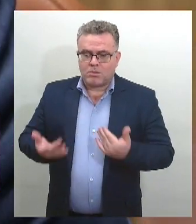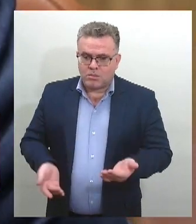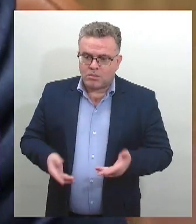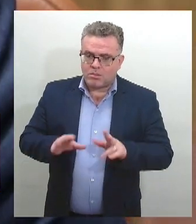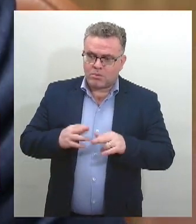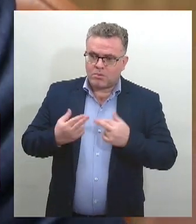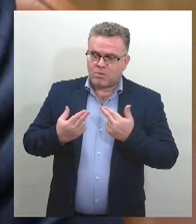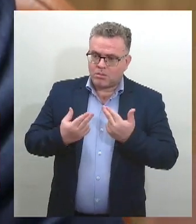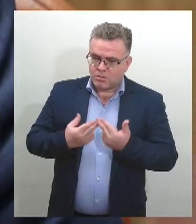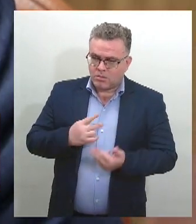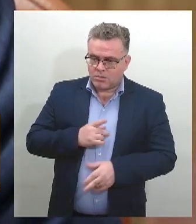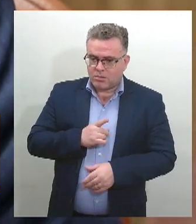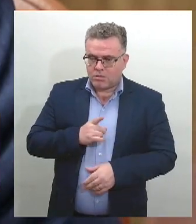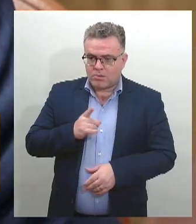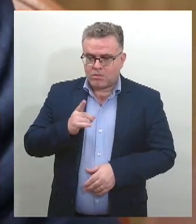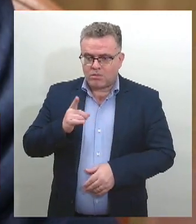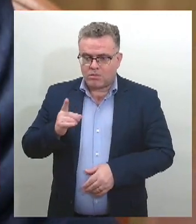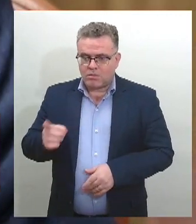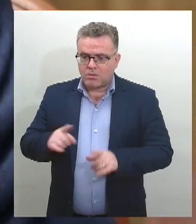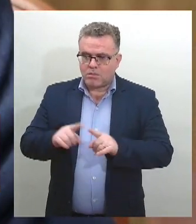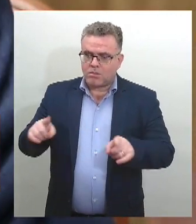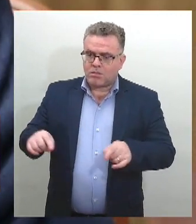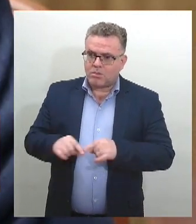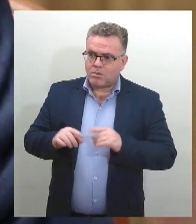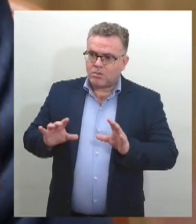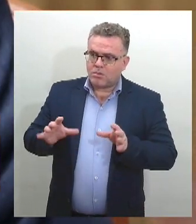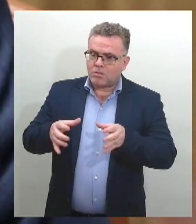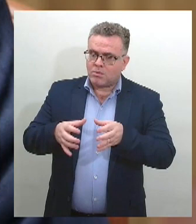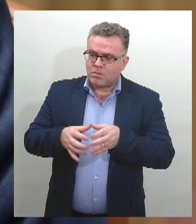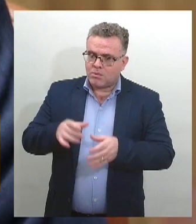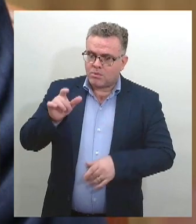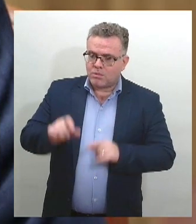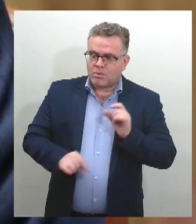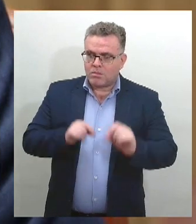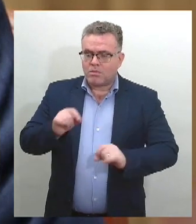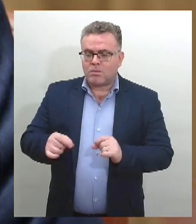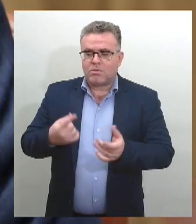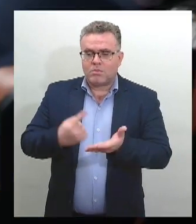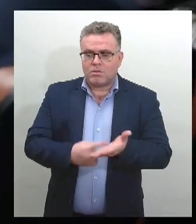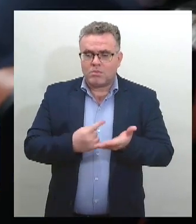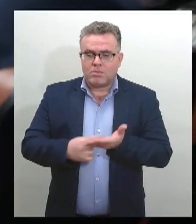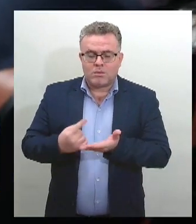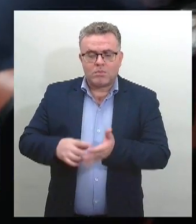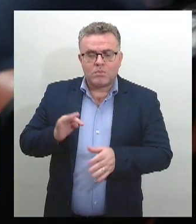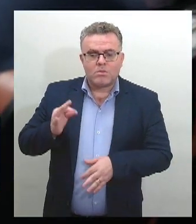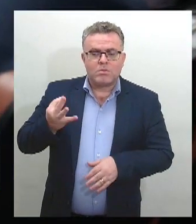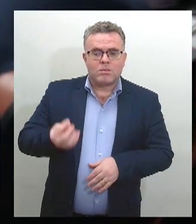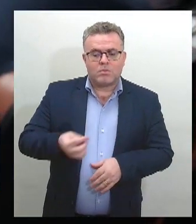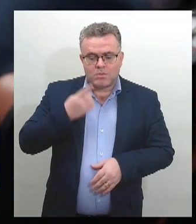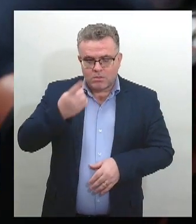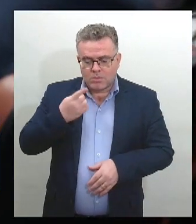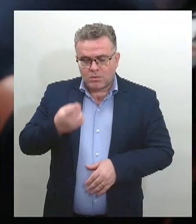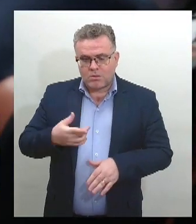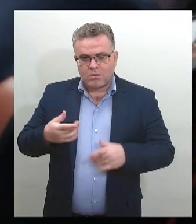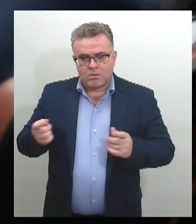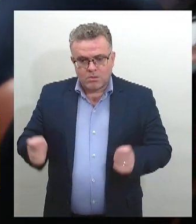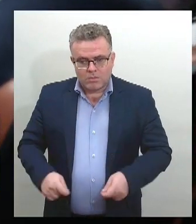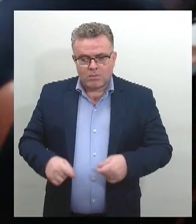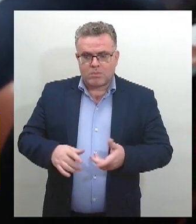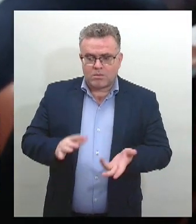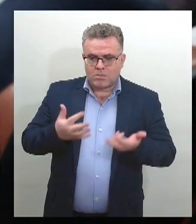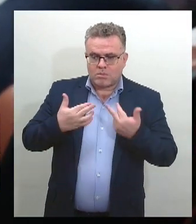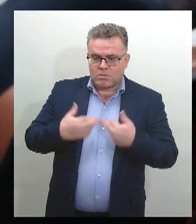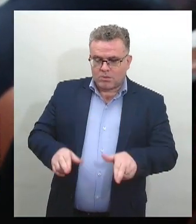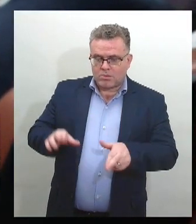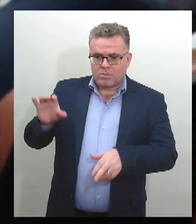de comissões. A emenda impositiva é um instrumento pelo qual os deputados estaduais podem designar recursos do Estado